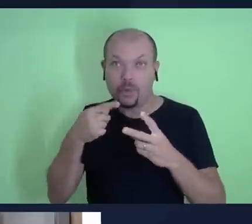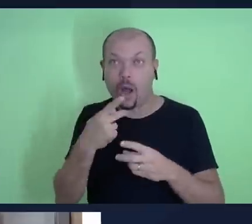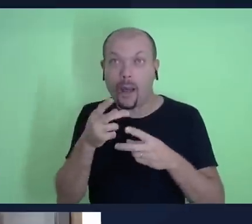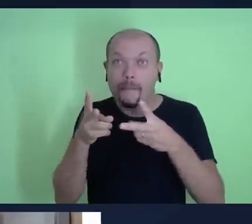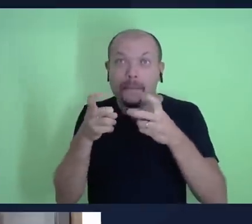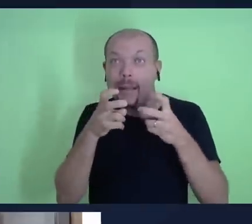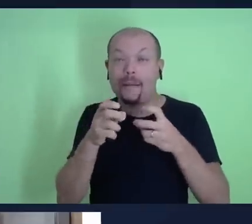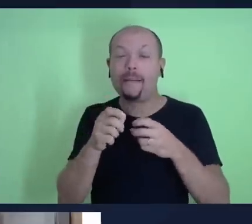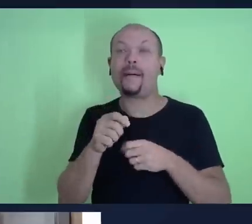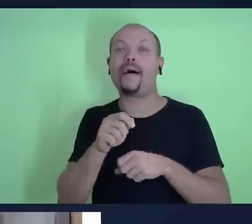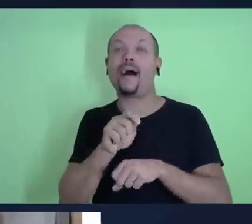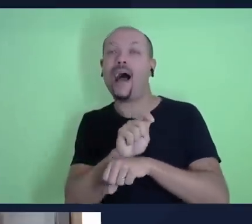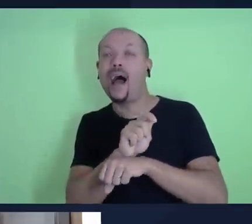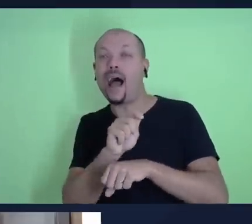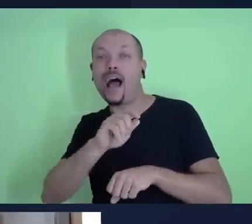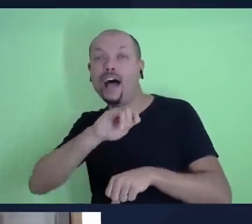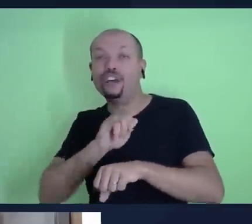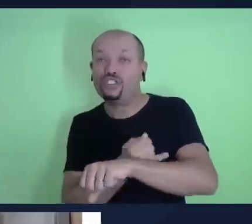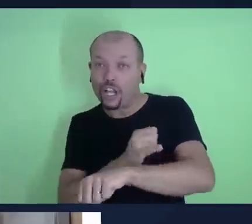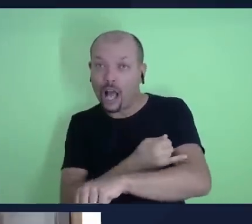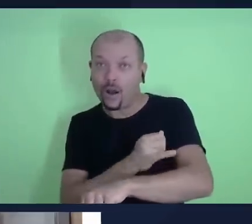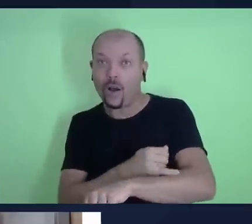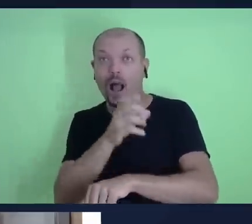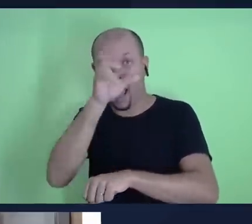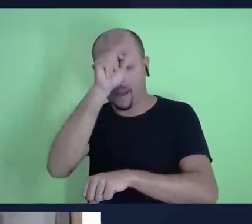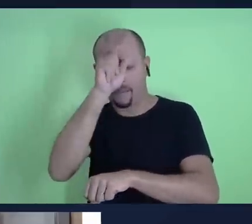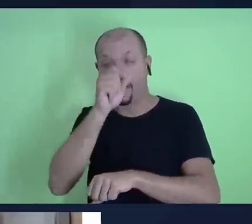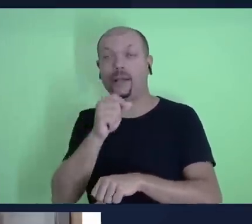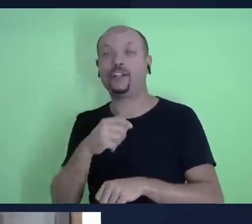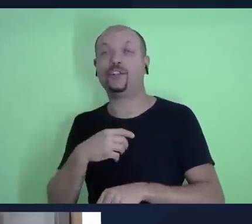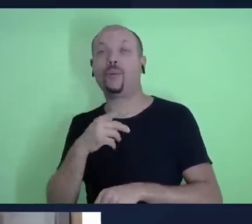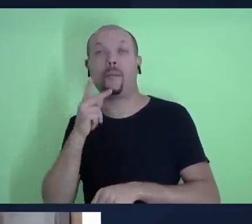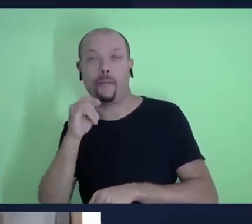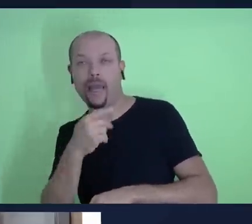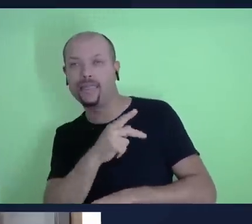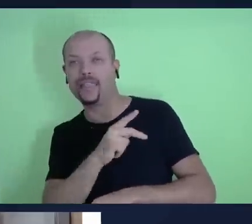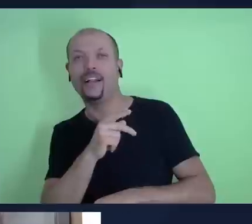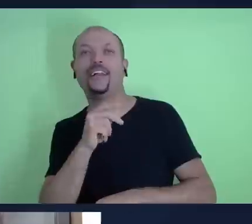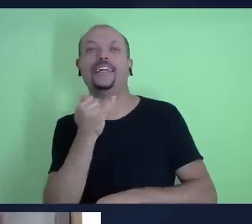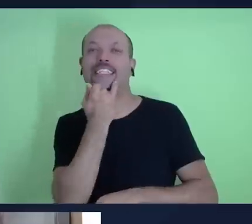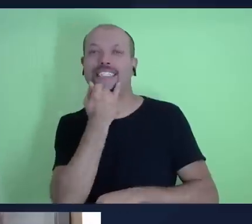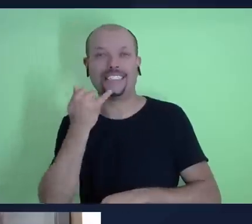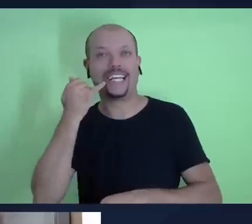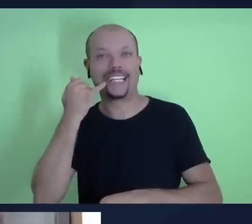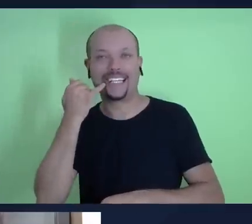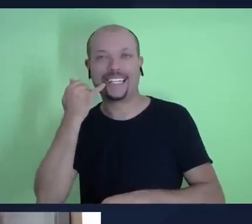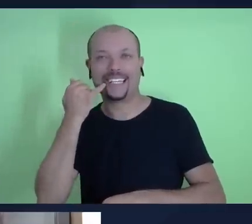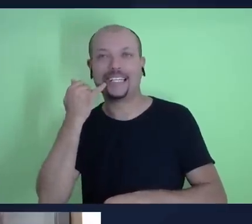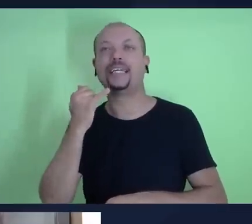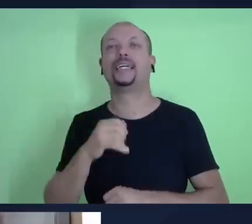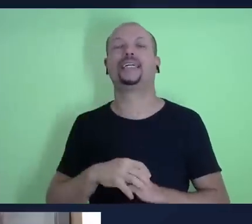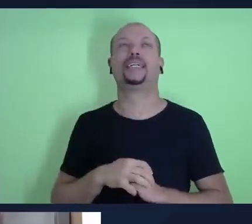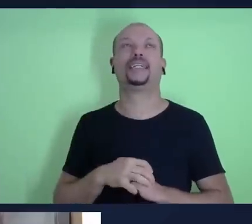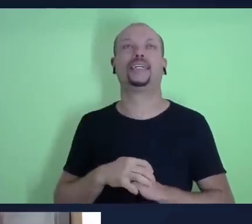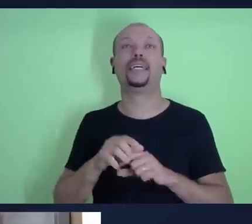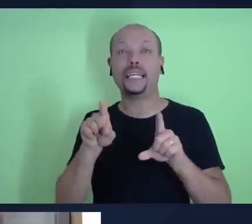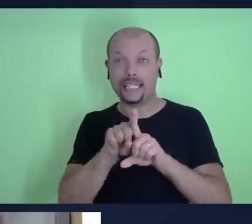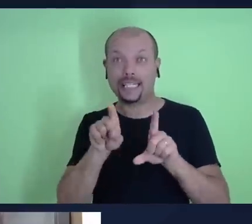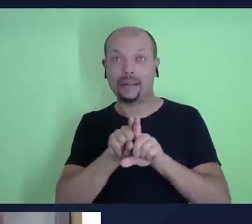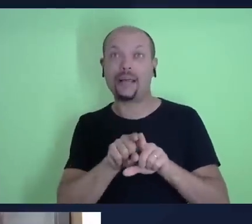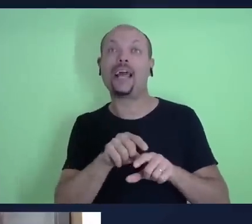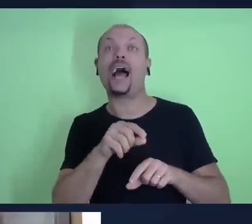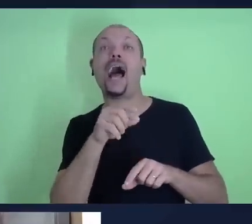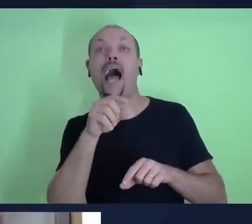aprendeu de Isaac e Isaac aprendeu de Abraão o dízimo. Então é um ato que se passa de